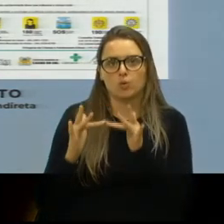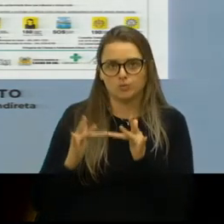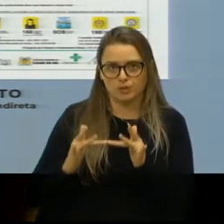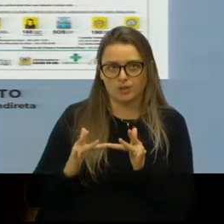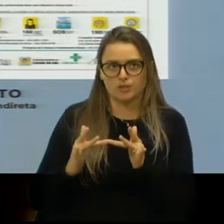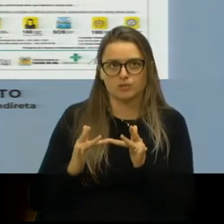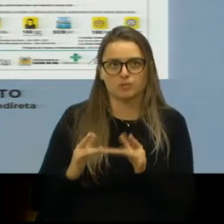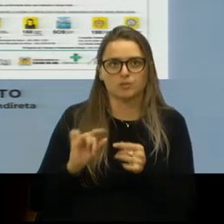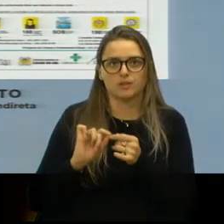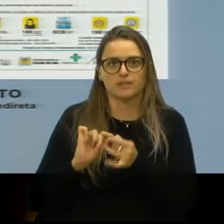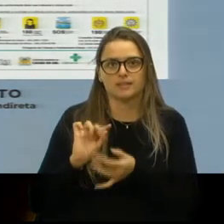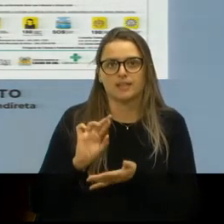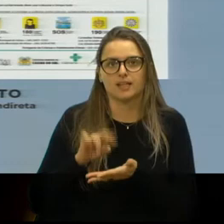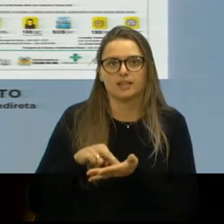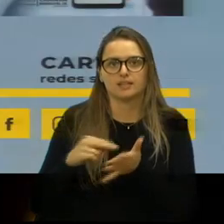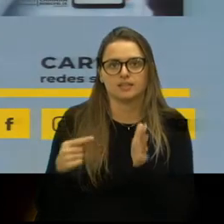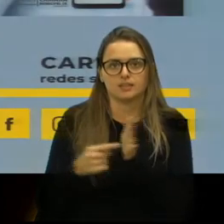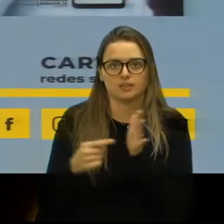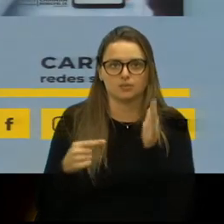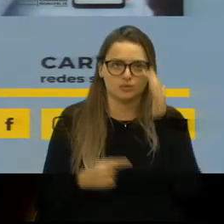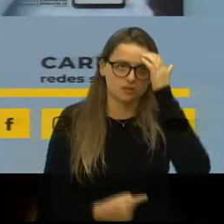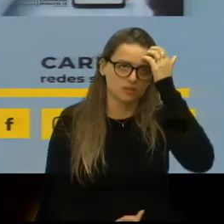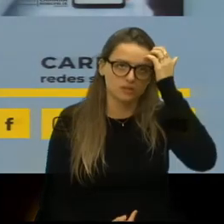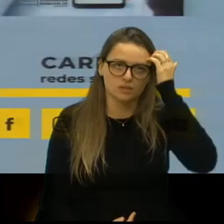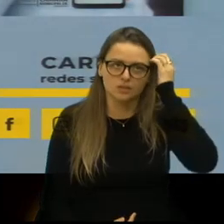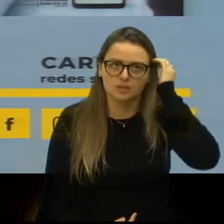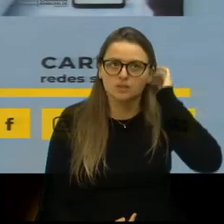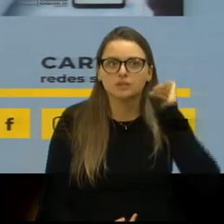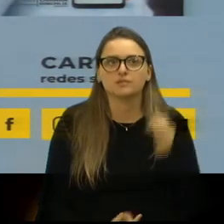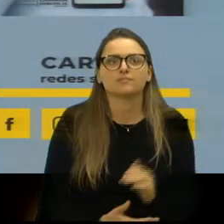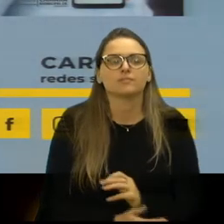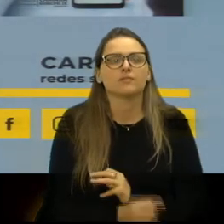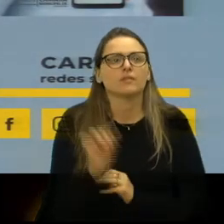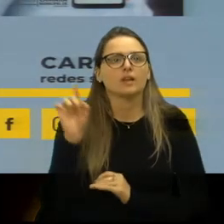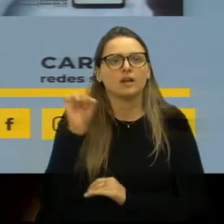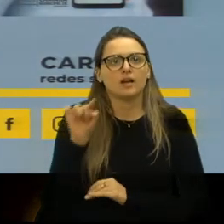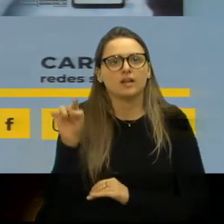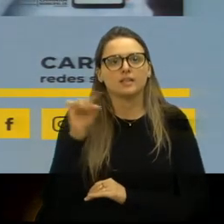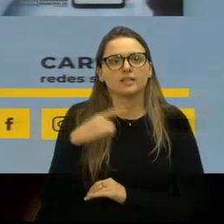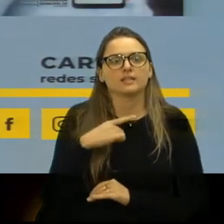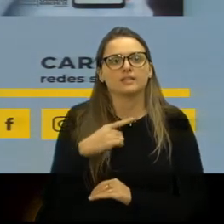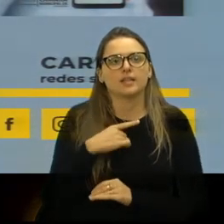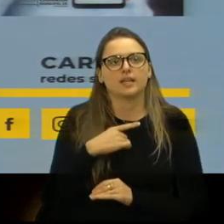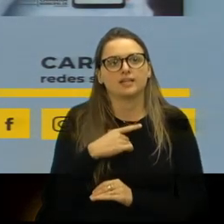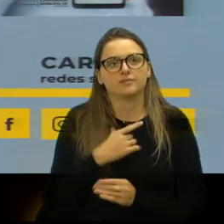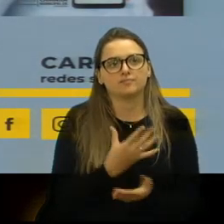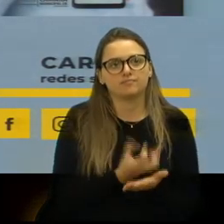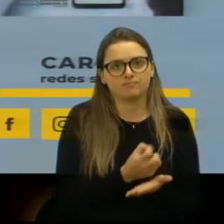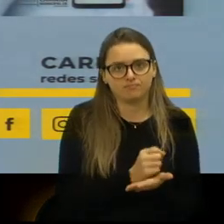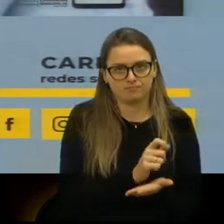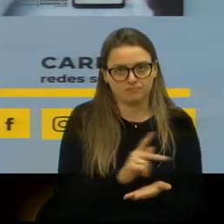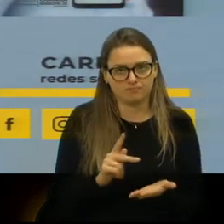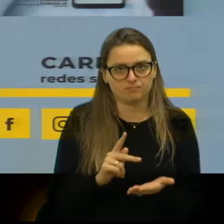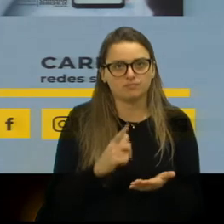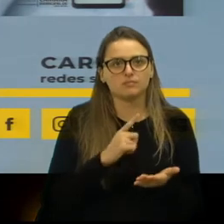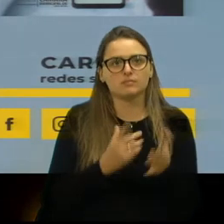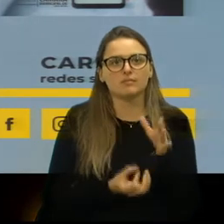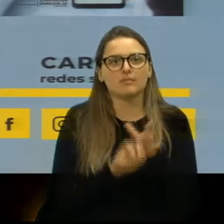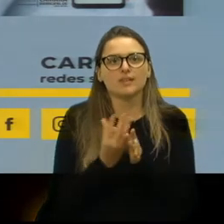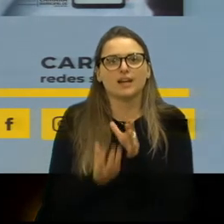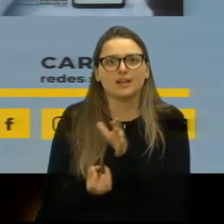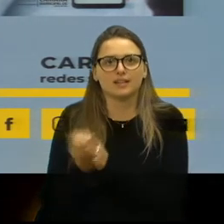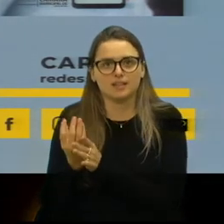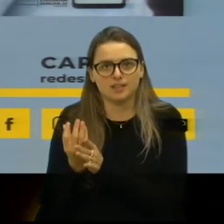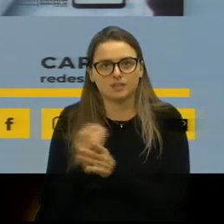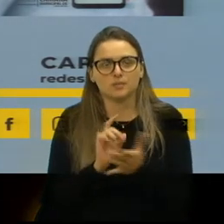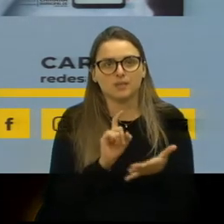de denúncia. Pode passar? Aqui tem alguns cards que estão sendo elaborados para